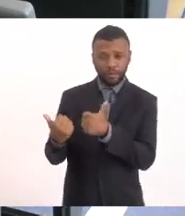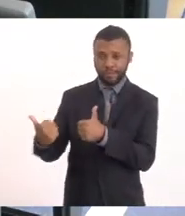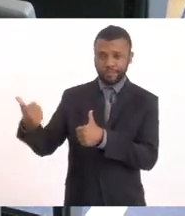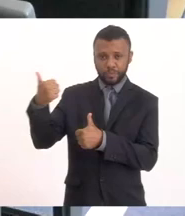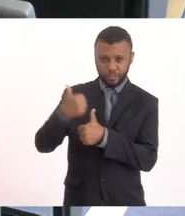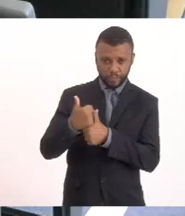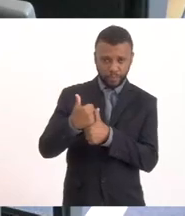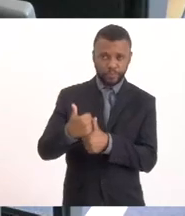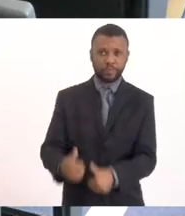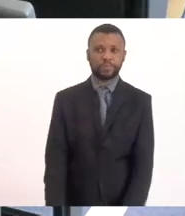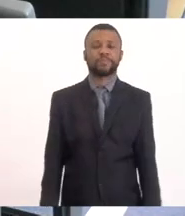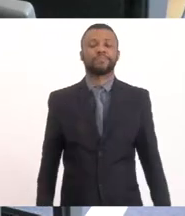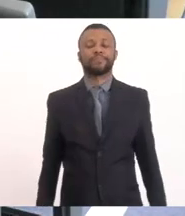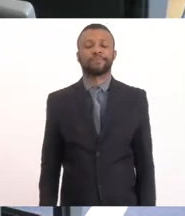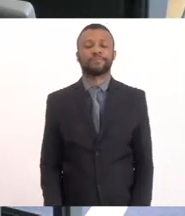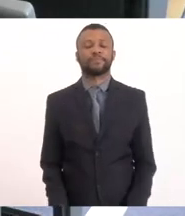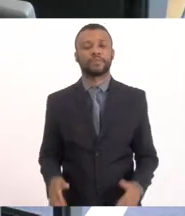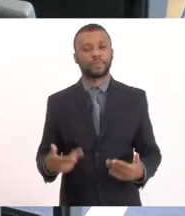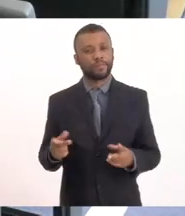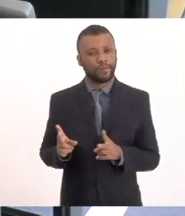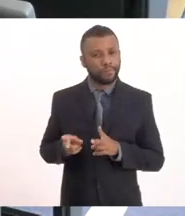Vamos lá Vamos dar prosseguimento